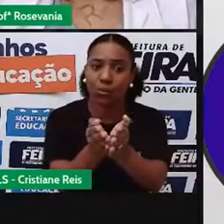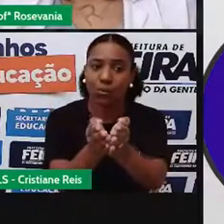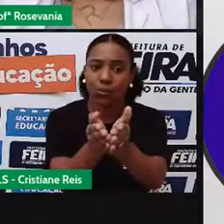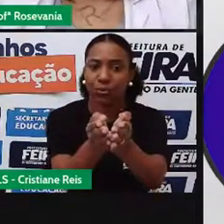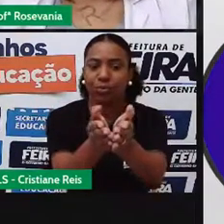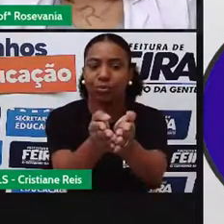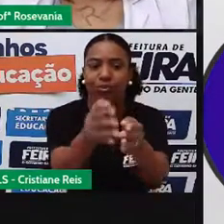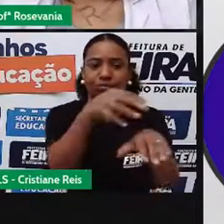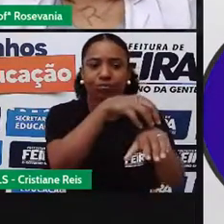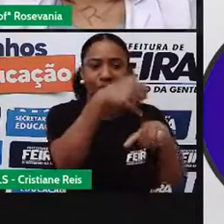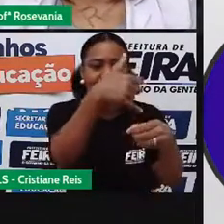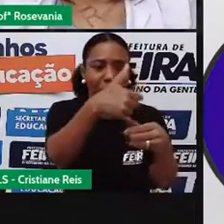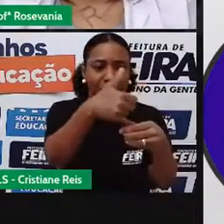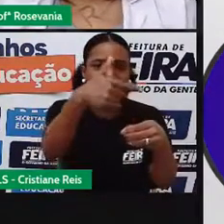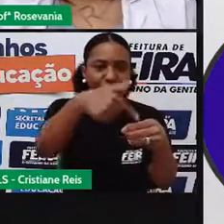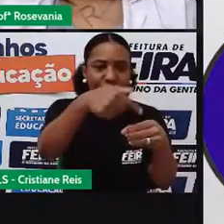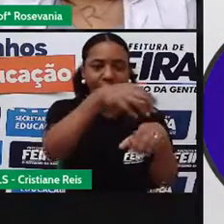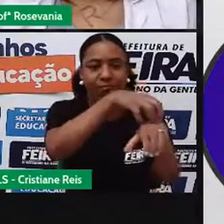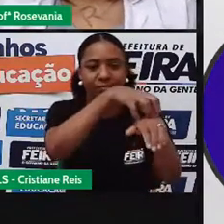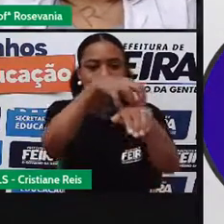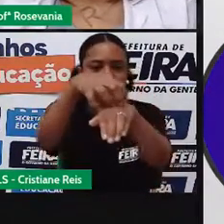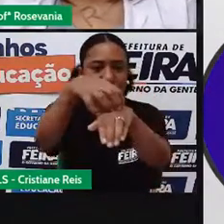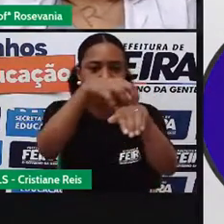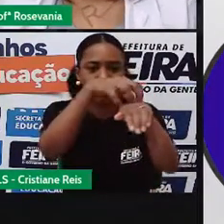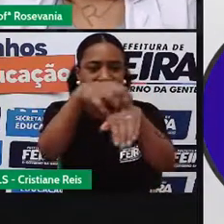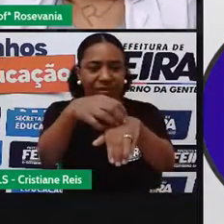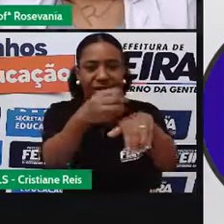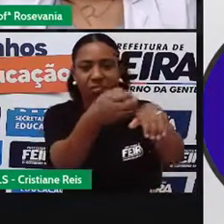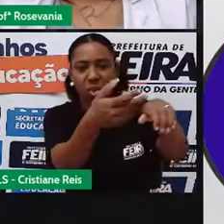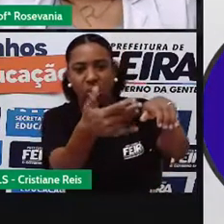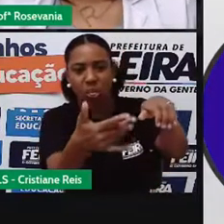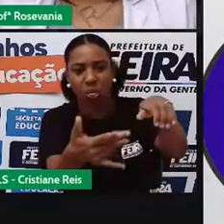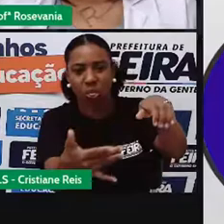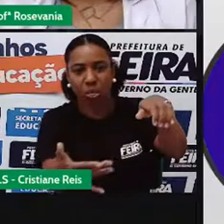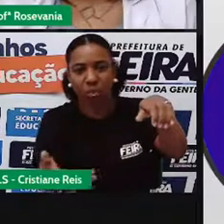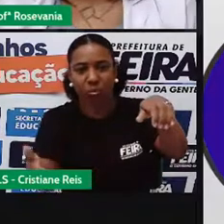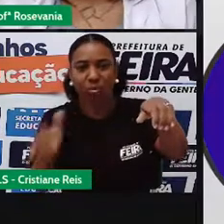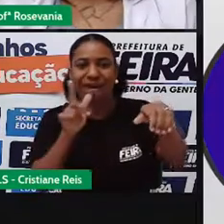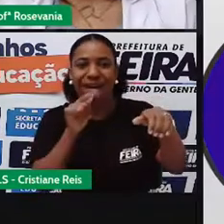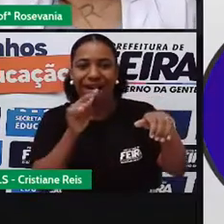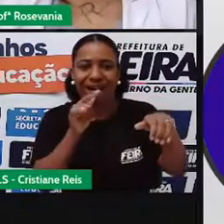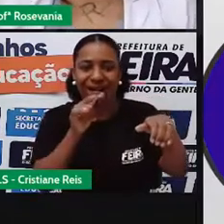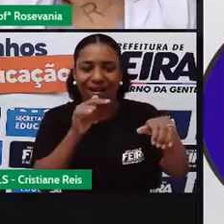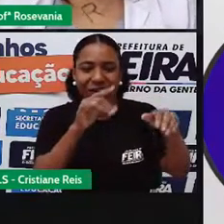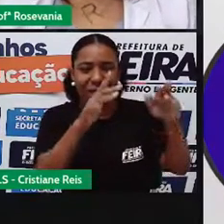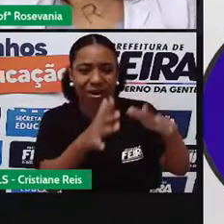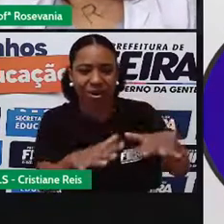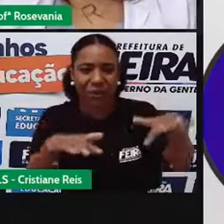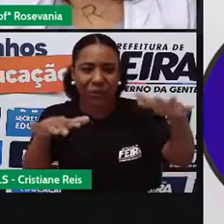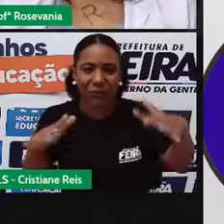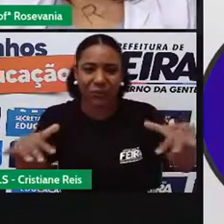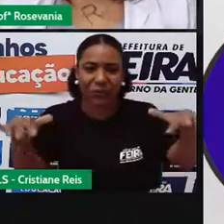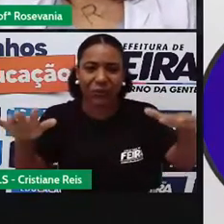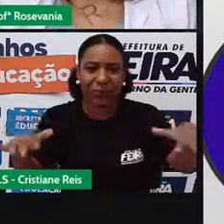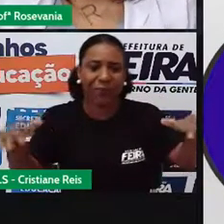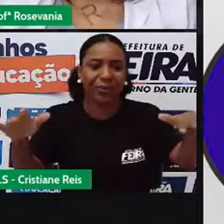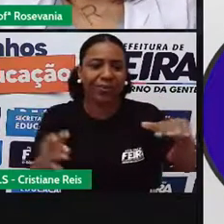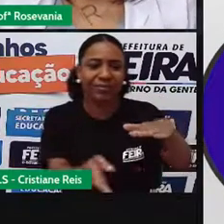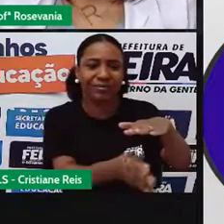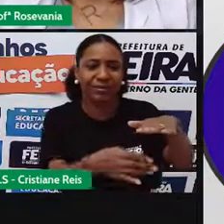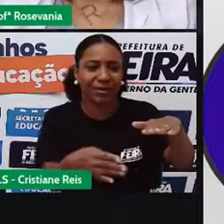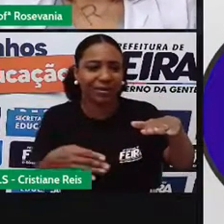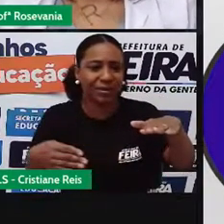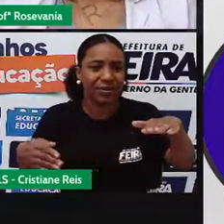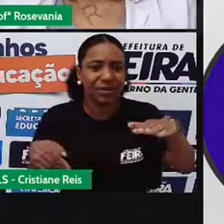e aí acaba contaminando, né, os mananciais e, inclusive, os animais ali, né, toda a fauna dali e também